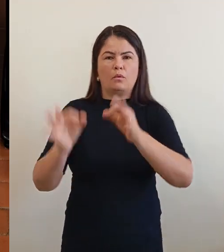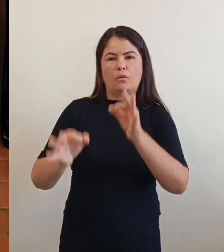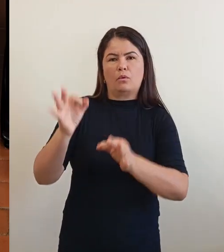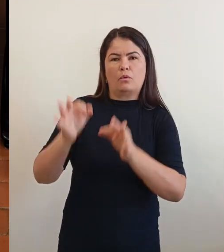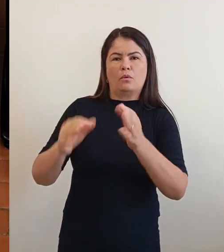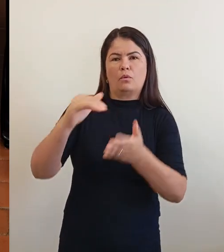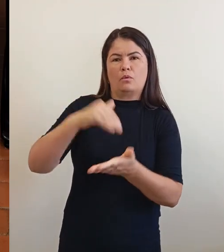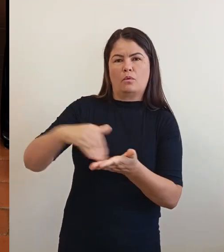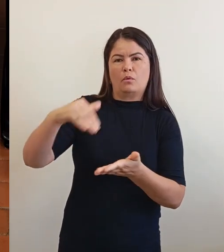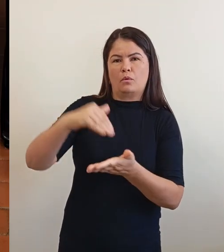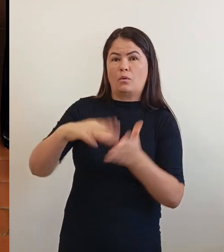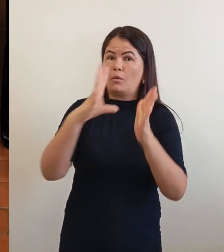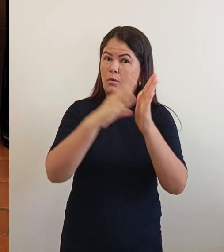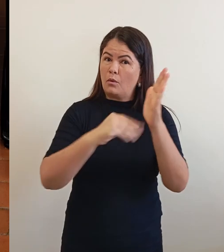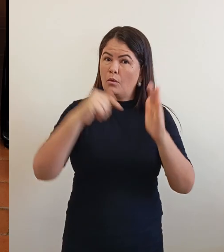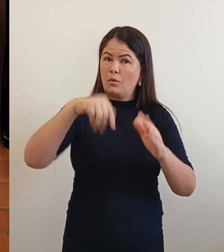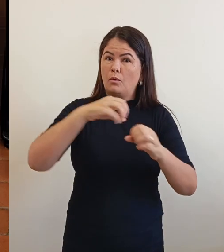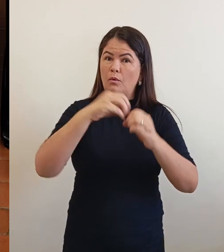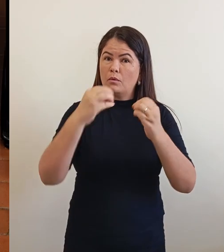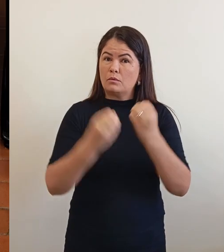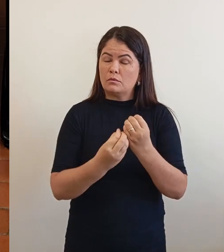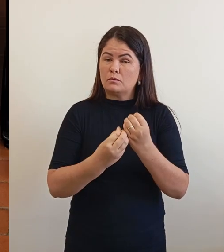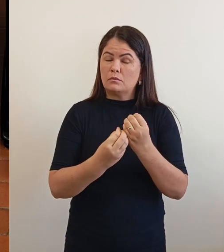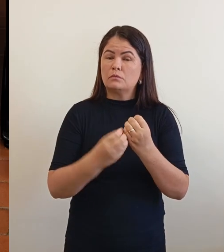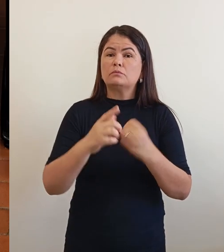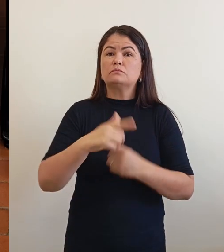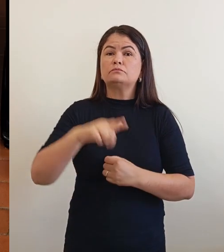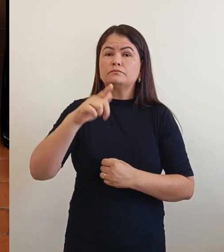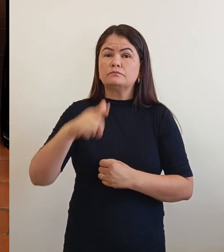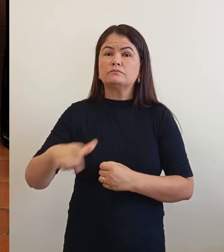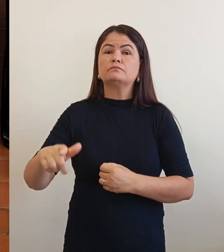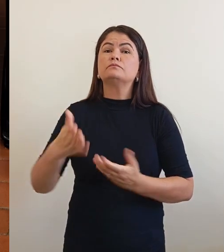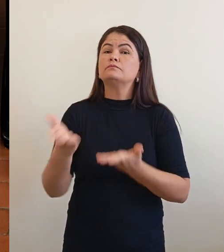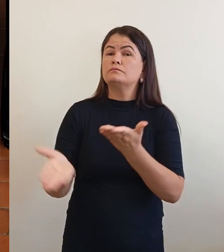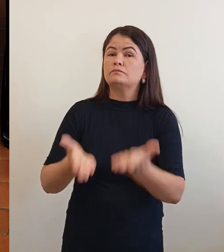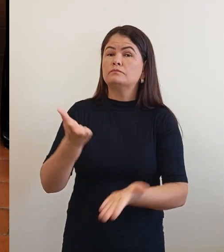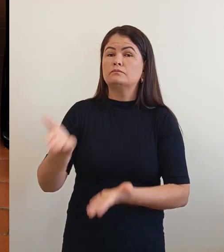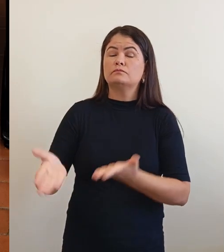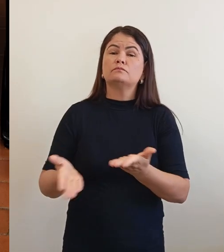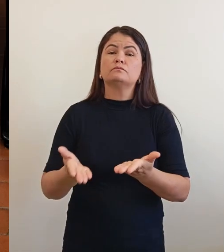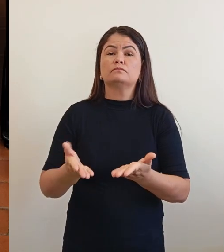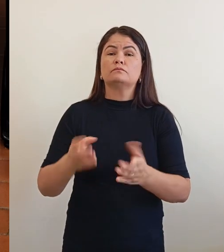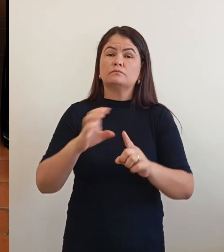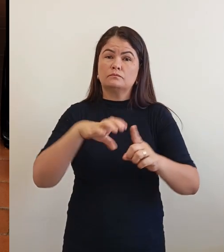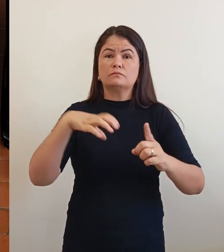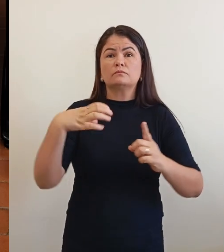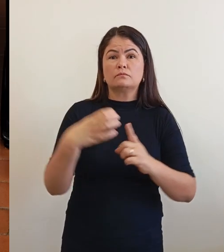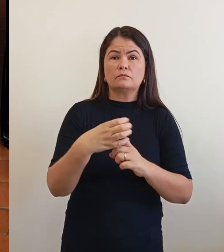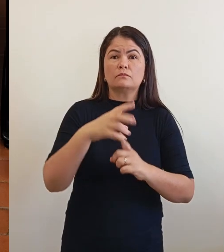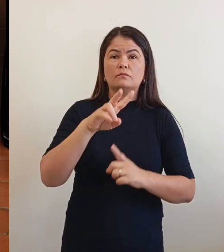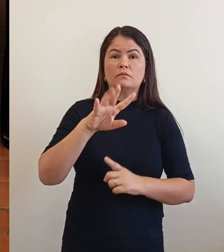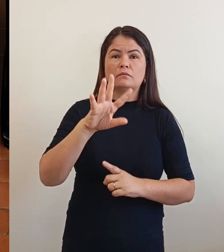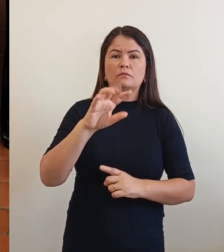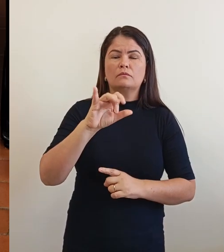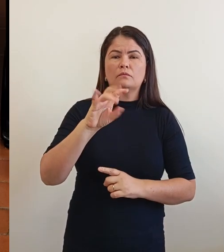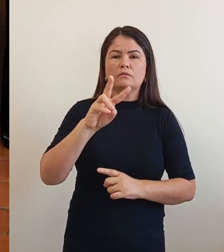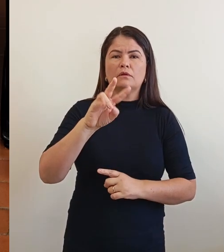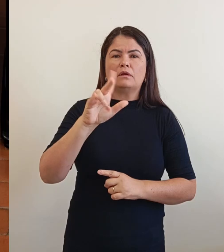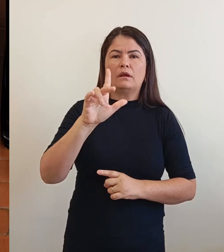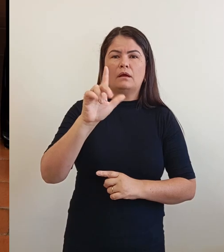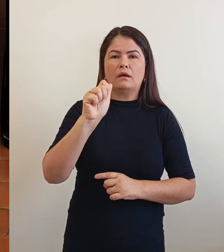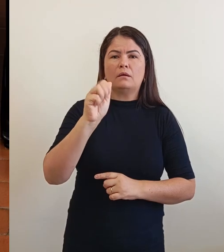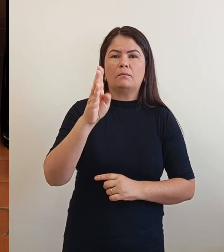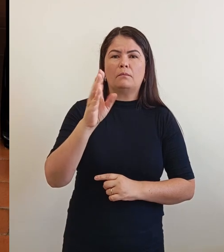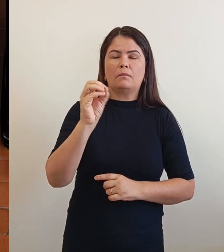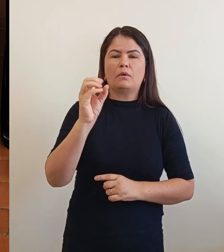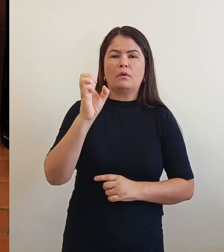Modelo, aqui da UFG, de Goiás, presta serviço para a comunidade Vila Boense e da região da Bacia do Rio